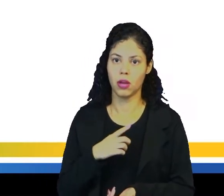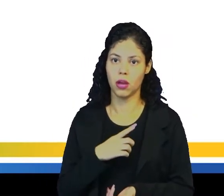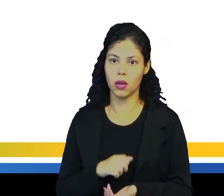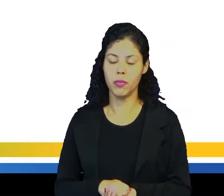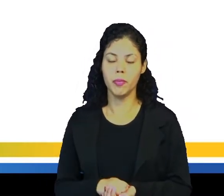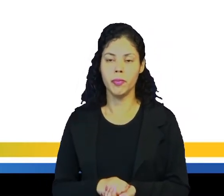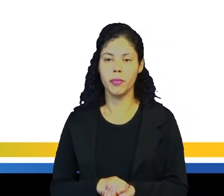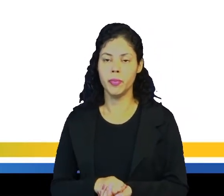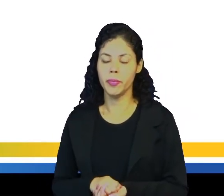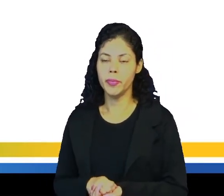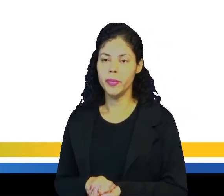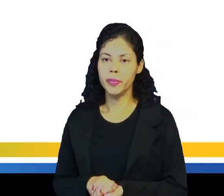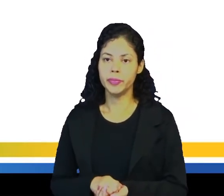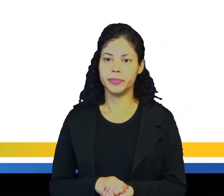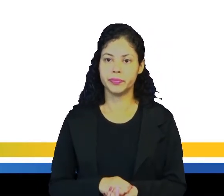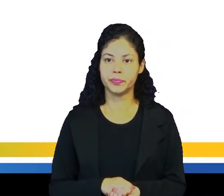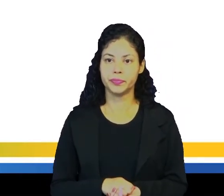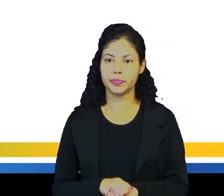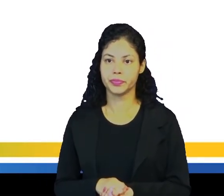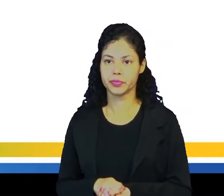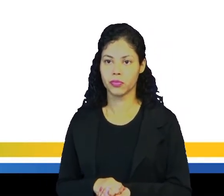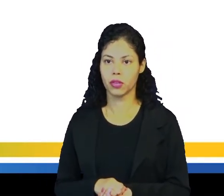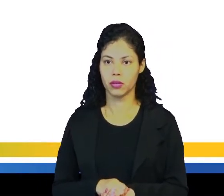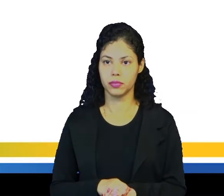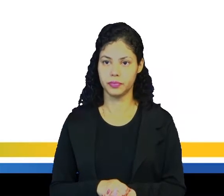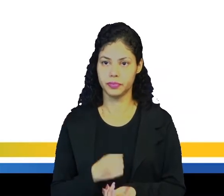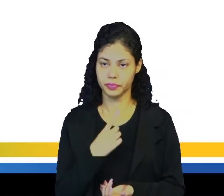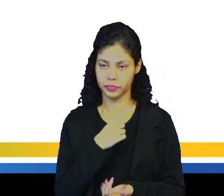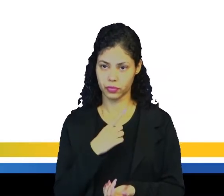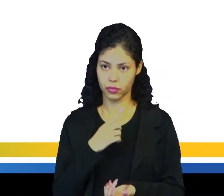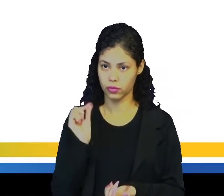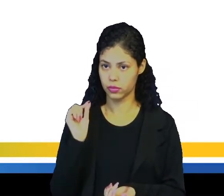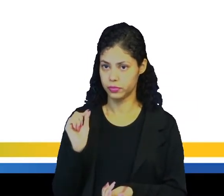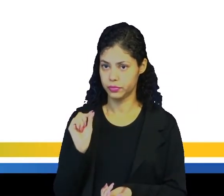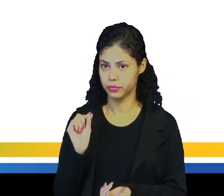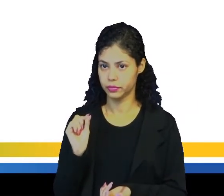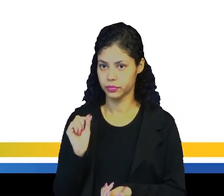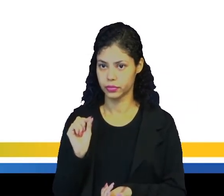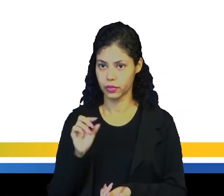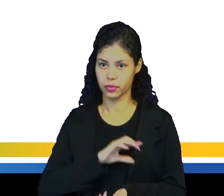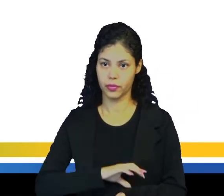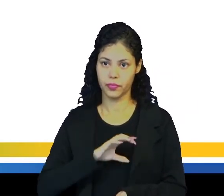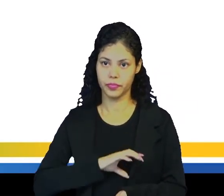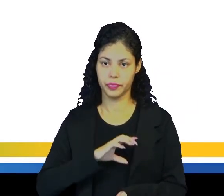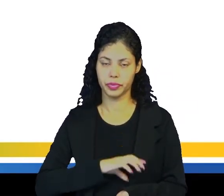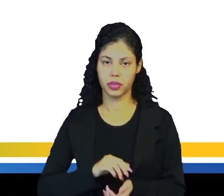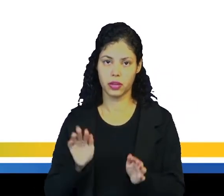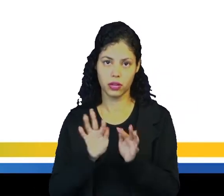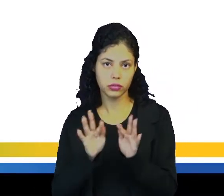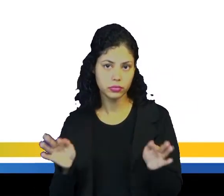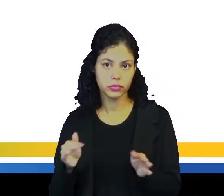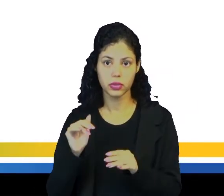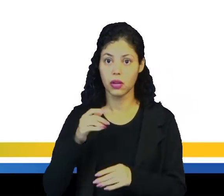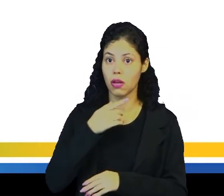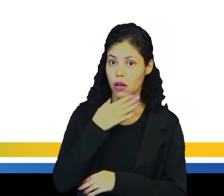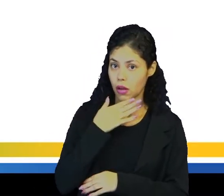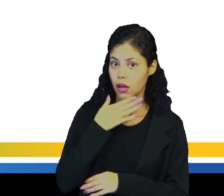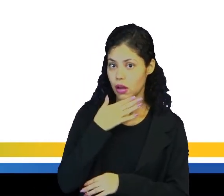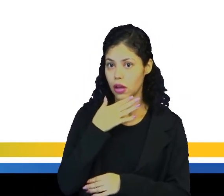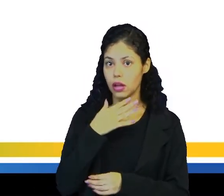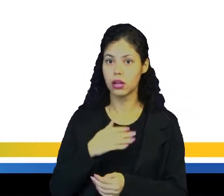the cat's been run over, crash, wow. Nós temos ali, né, em português, a frase, oh não,